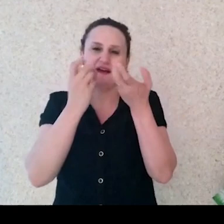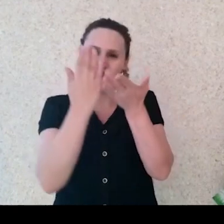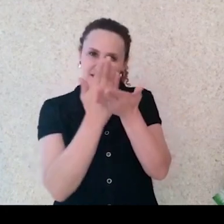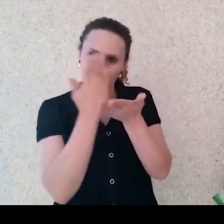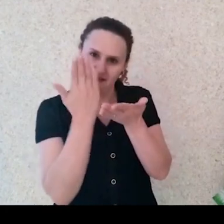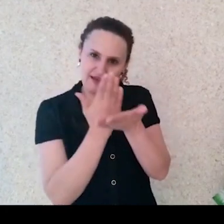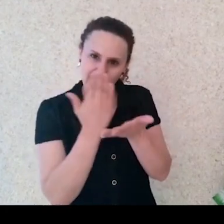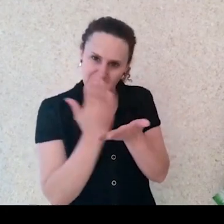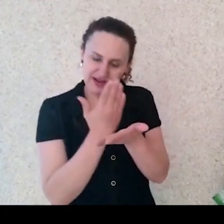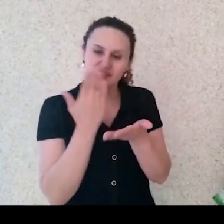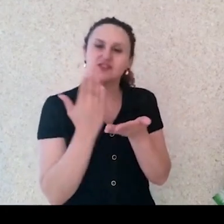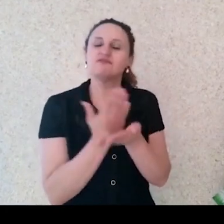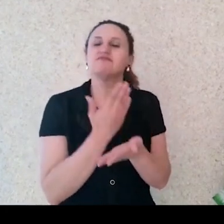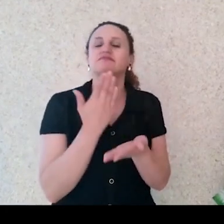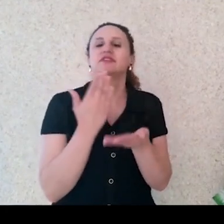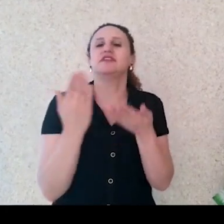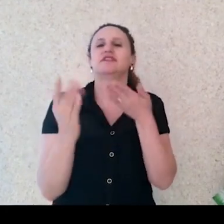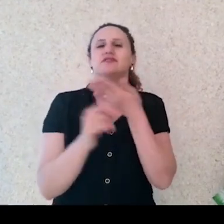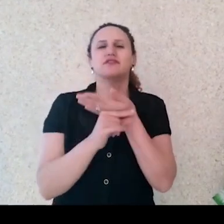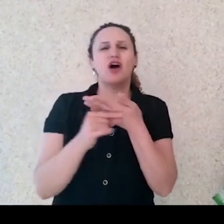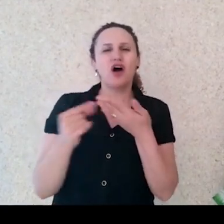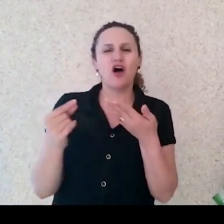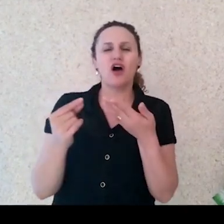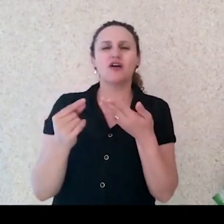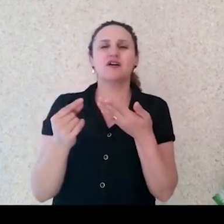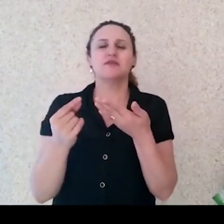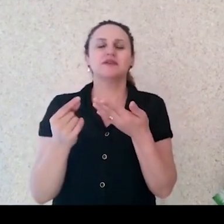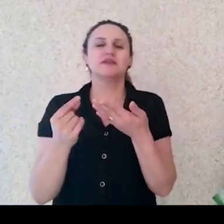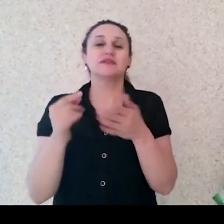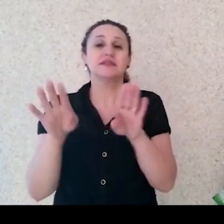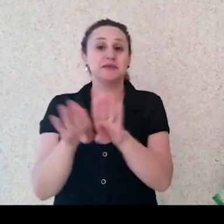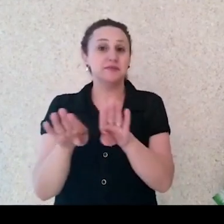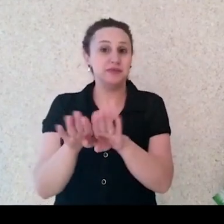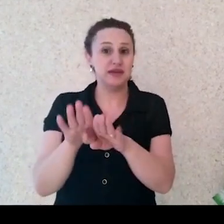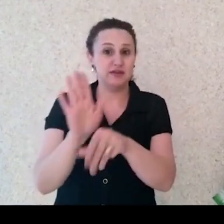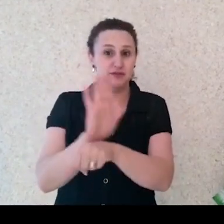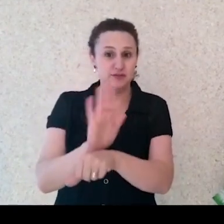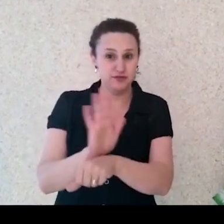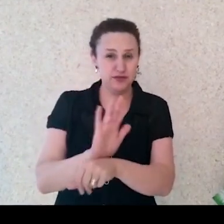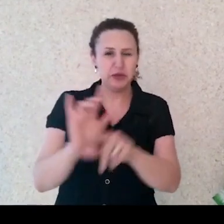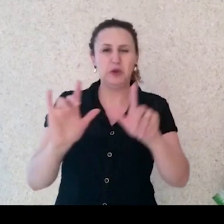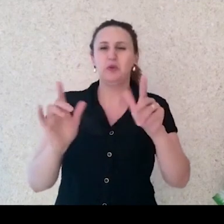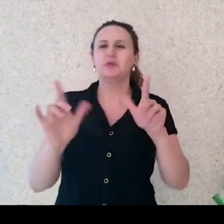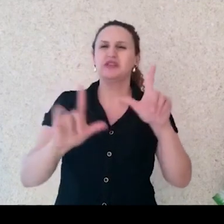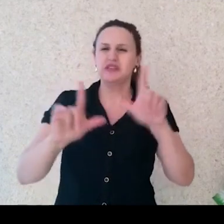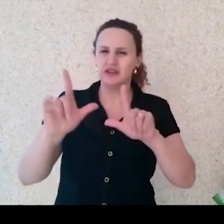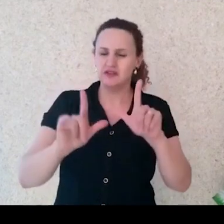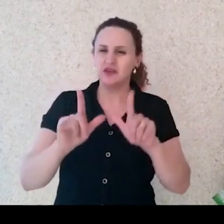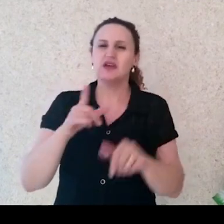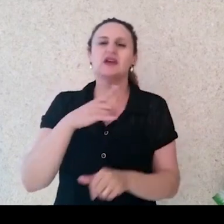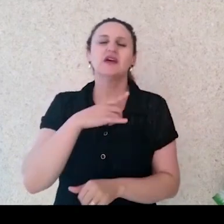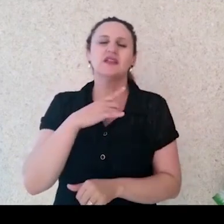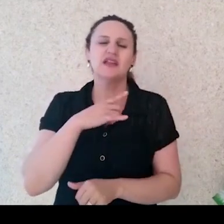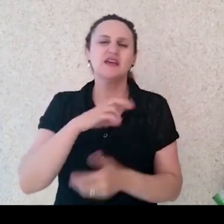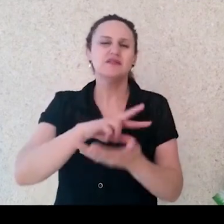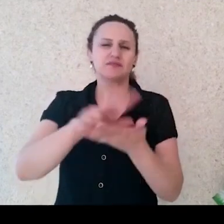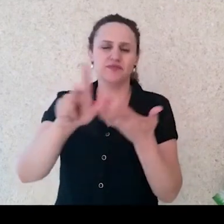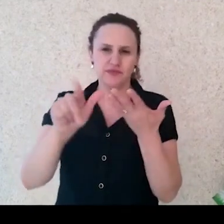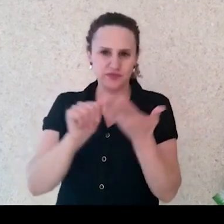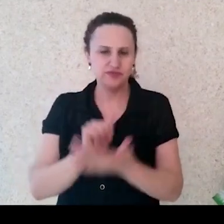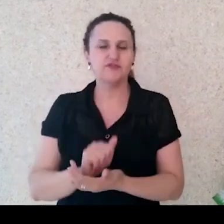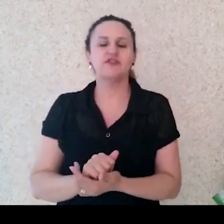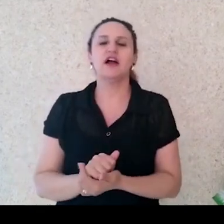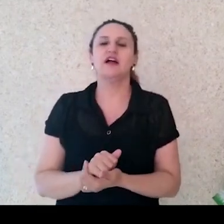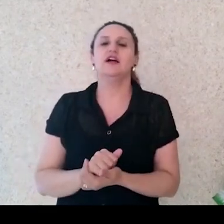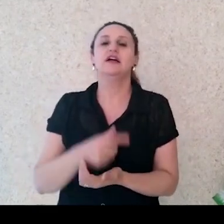-seller, e também em séries, TV e filmes, é a questão da jornada do herói, que tem mais ou menos 12 passos e consiste mais ou menos em algo